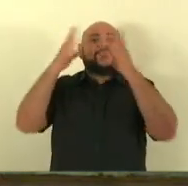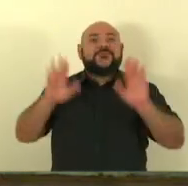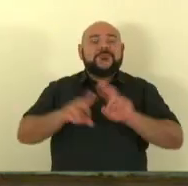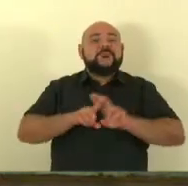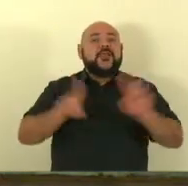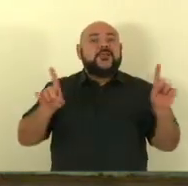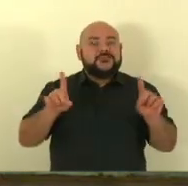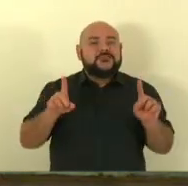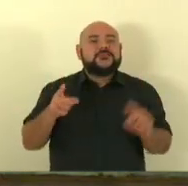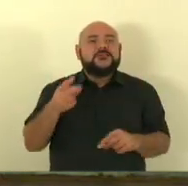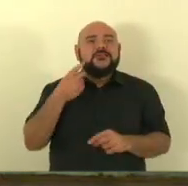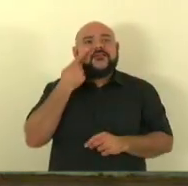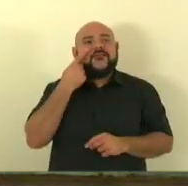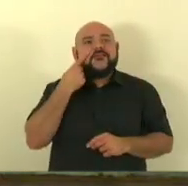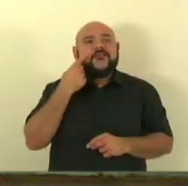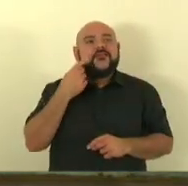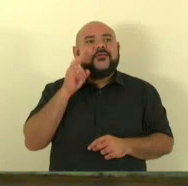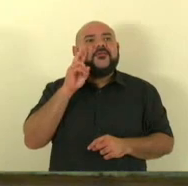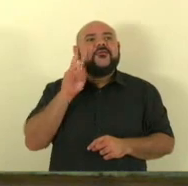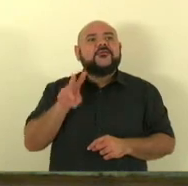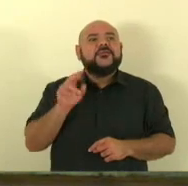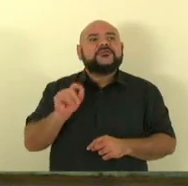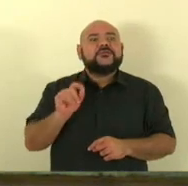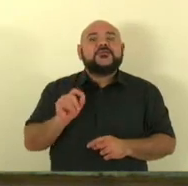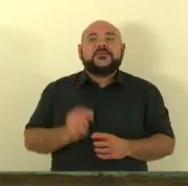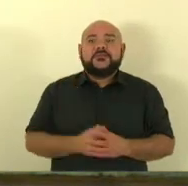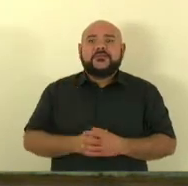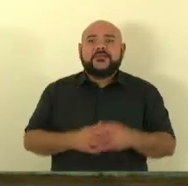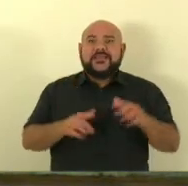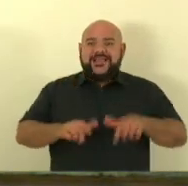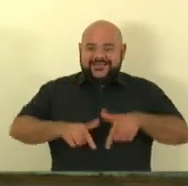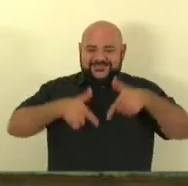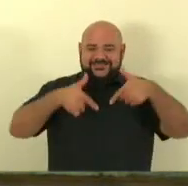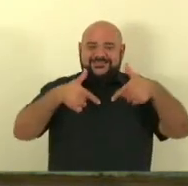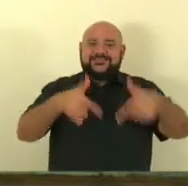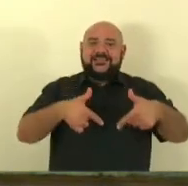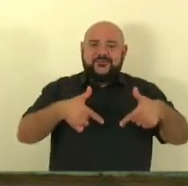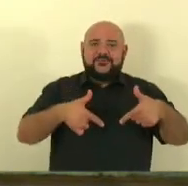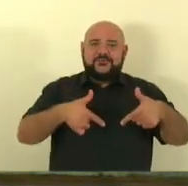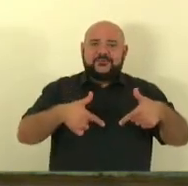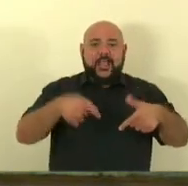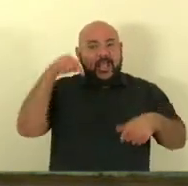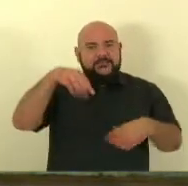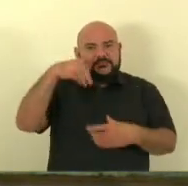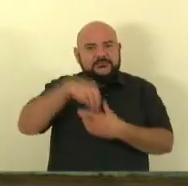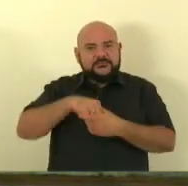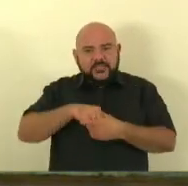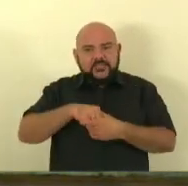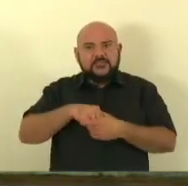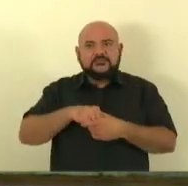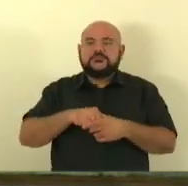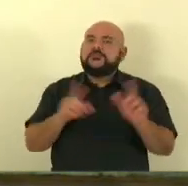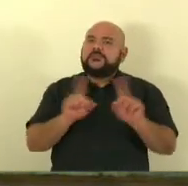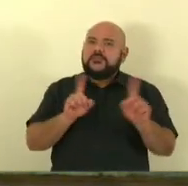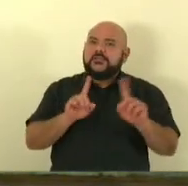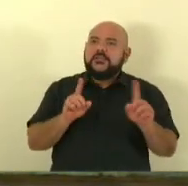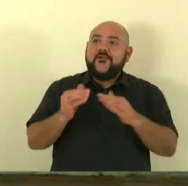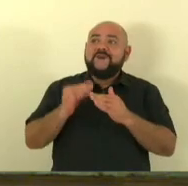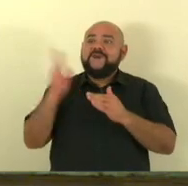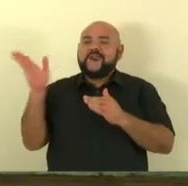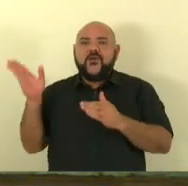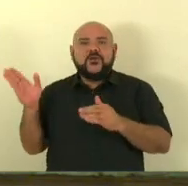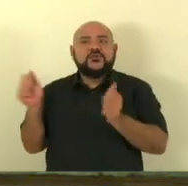que eu vejo aqui é que a ação não pode ser daqui de dentro tem que ser lá com o Renato